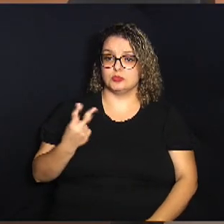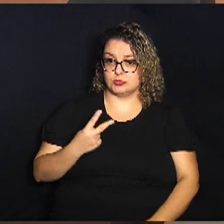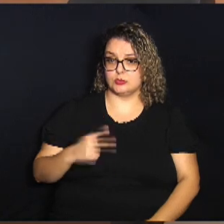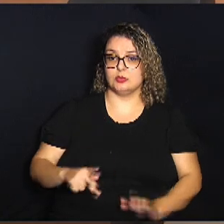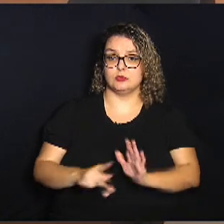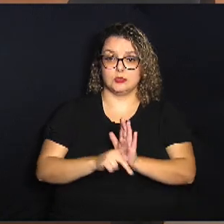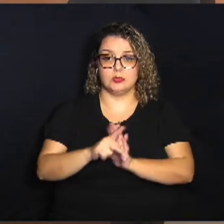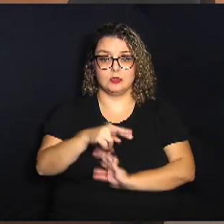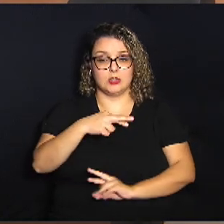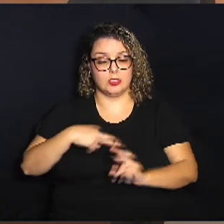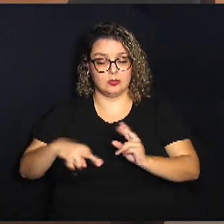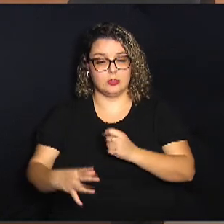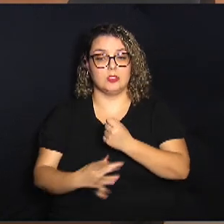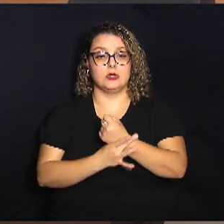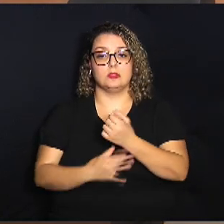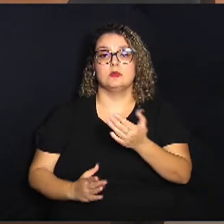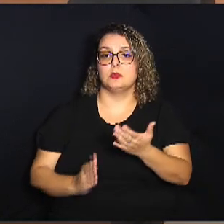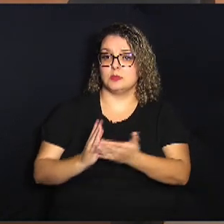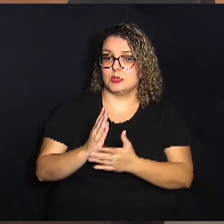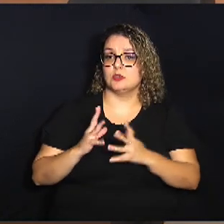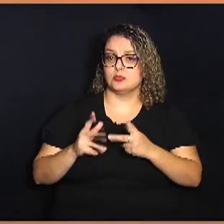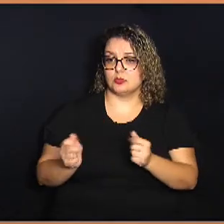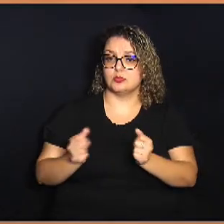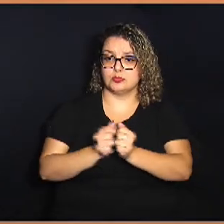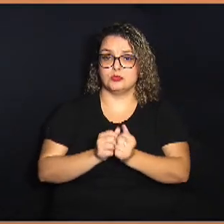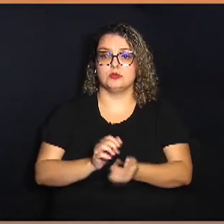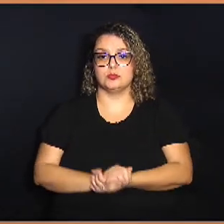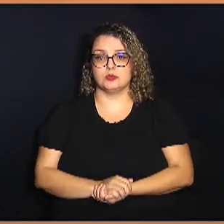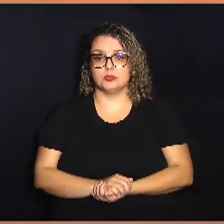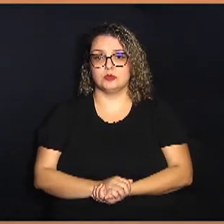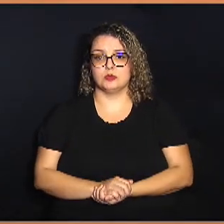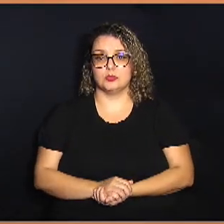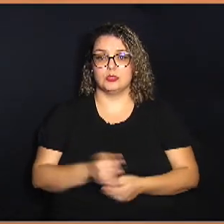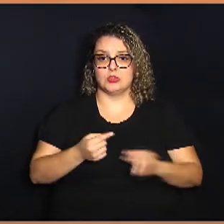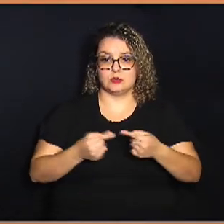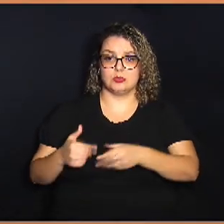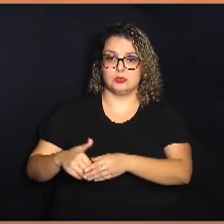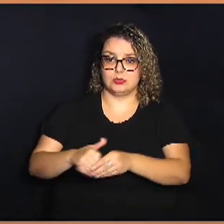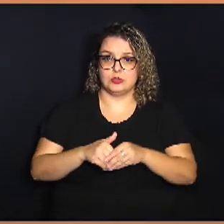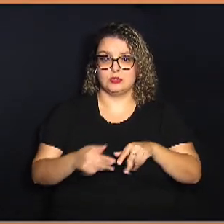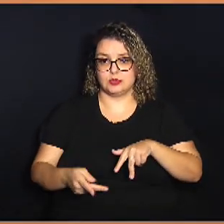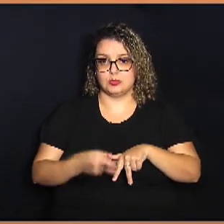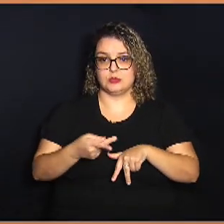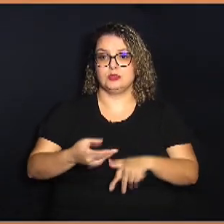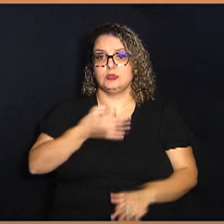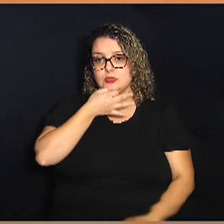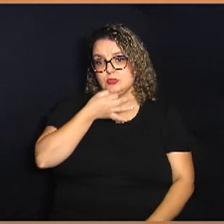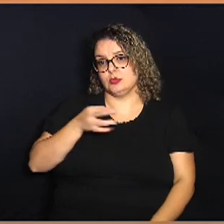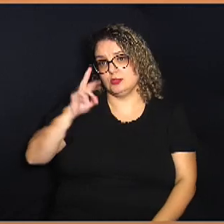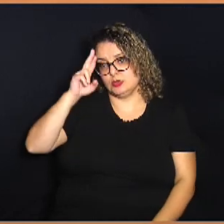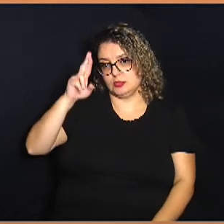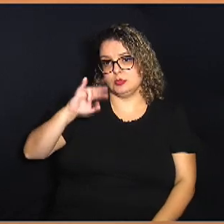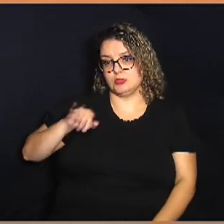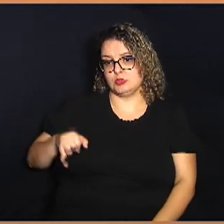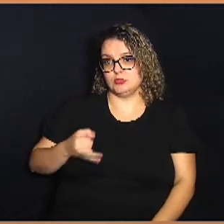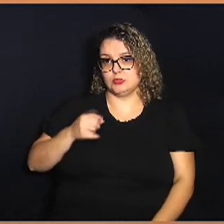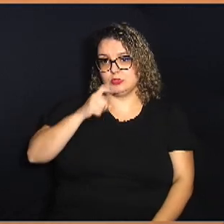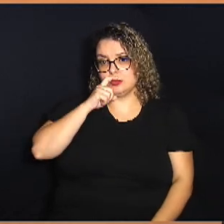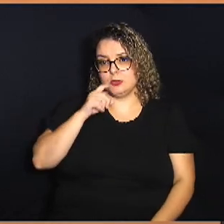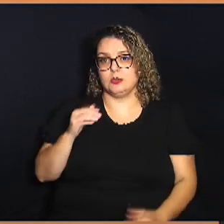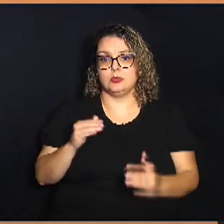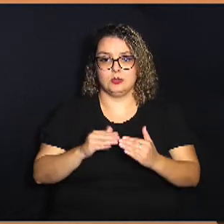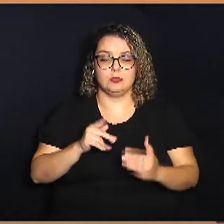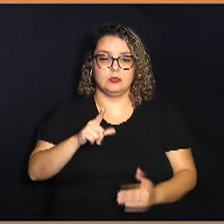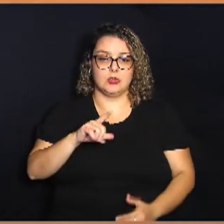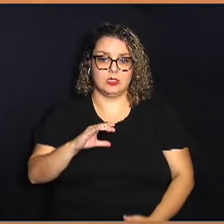segurança também foi aprovado por unanimidade item 2 discussão e votação do parecer sugerido pelo senhor Jorge Schneider favorável ao